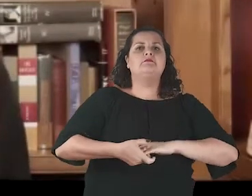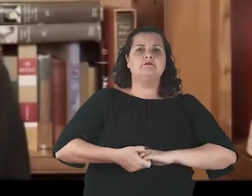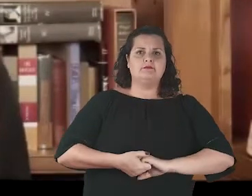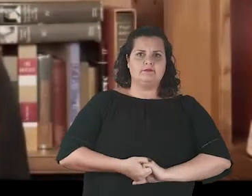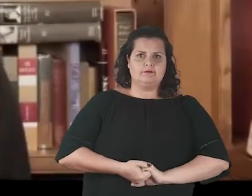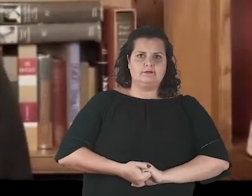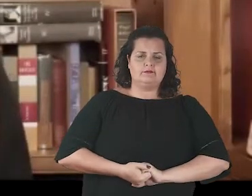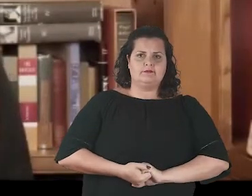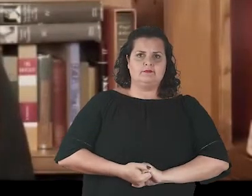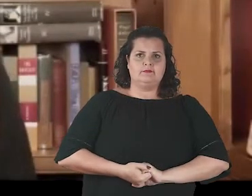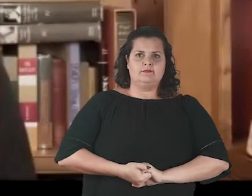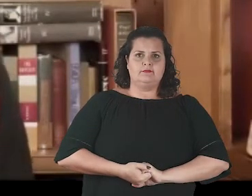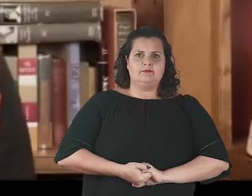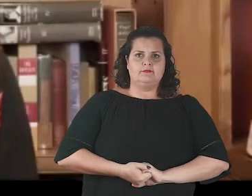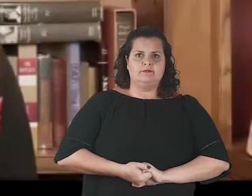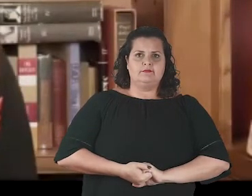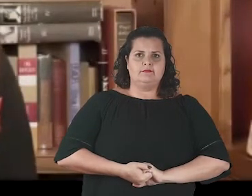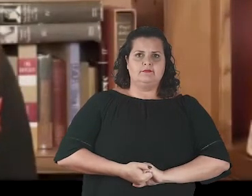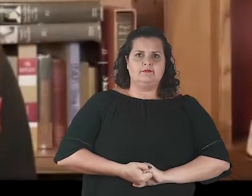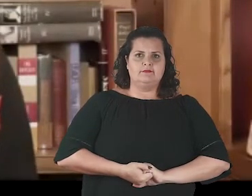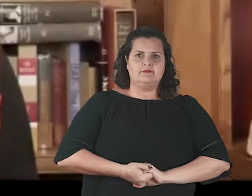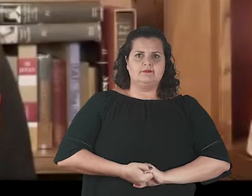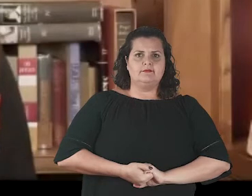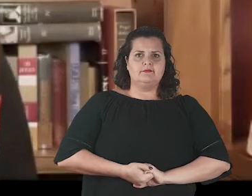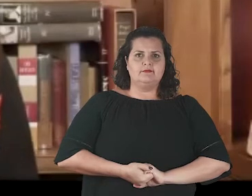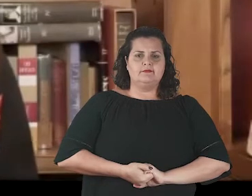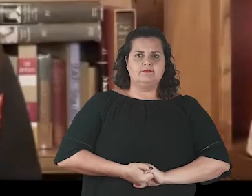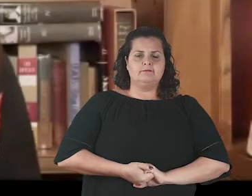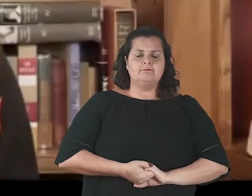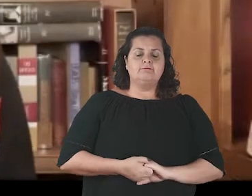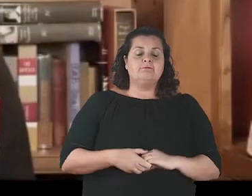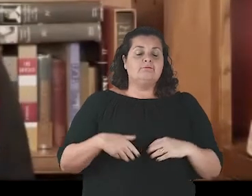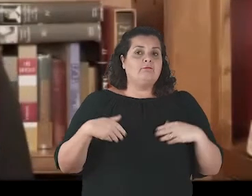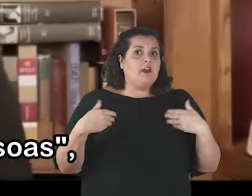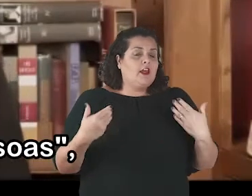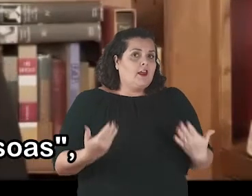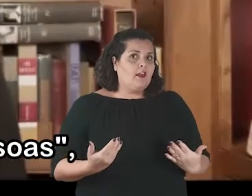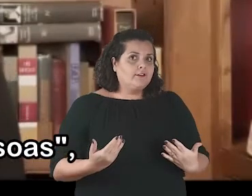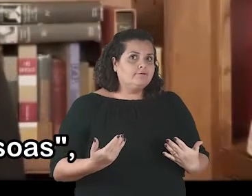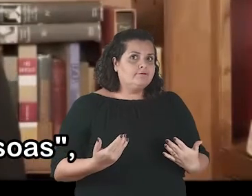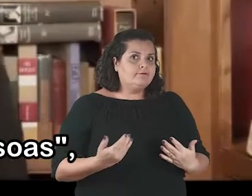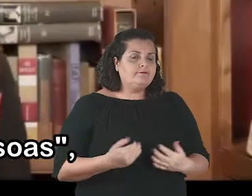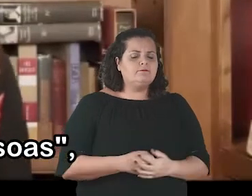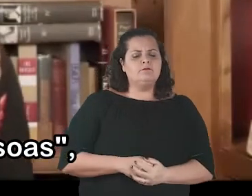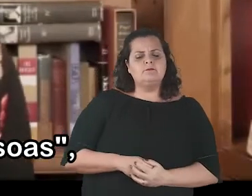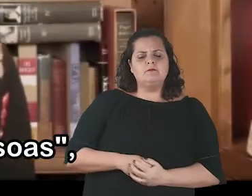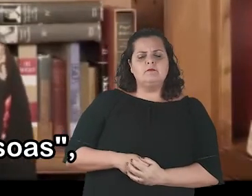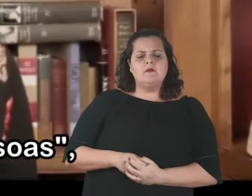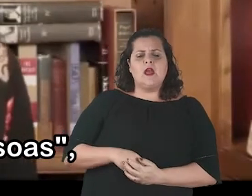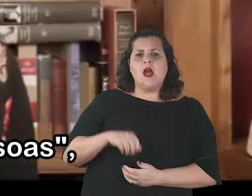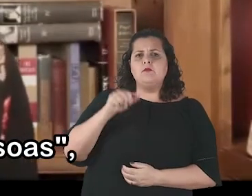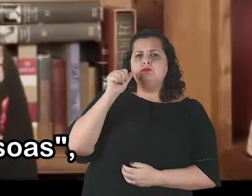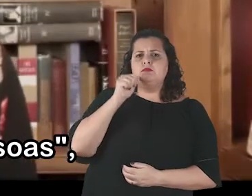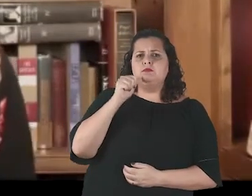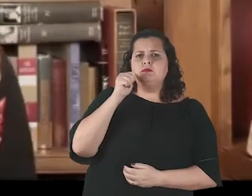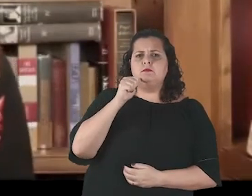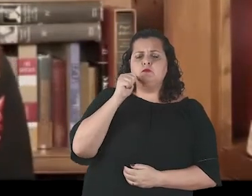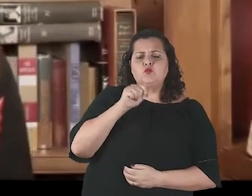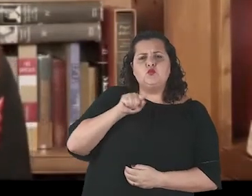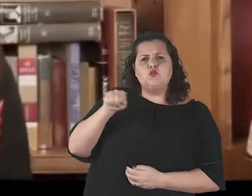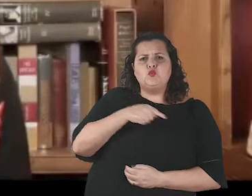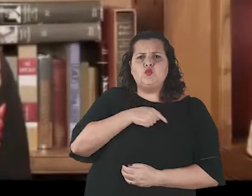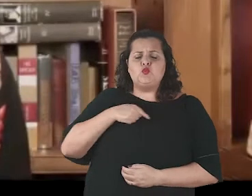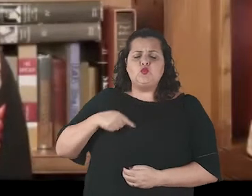Eu me senti tão sozinha, não consegui dormir direito sem poder postar nem me